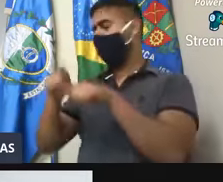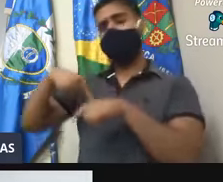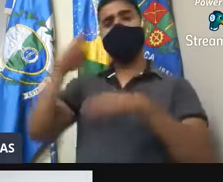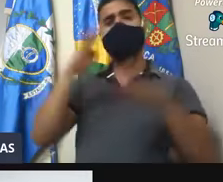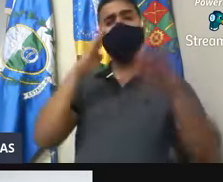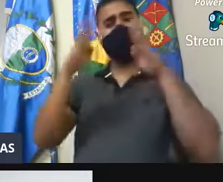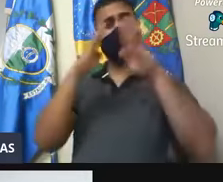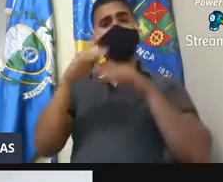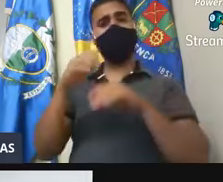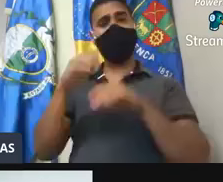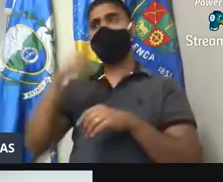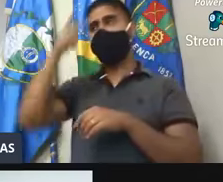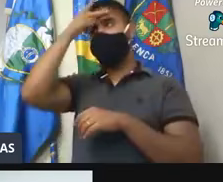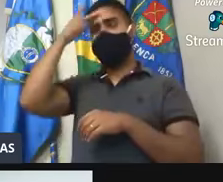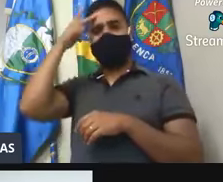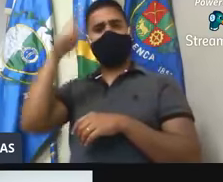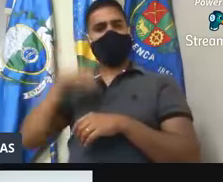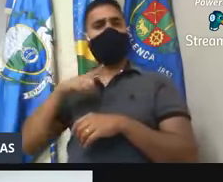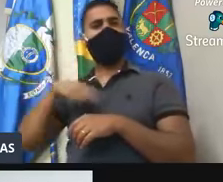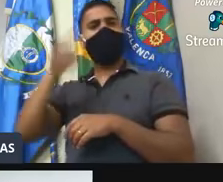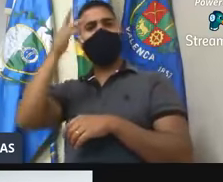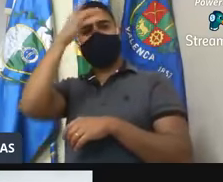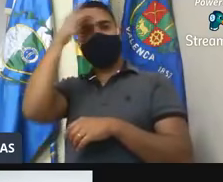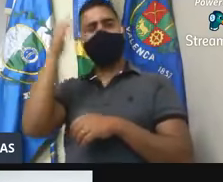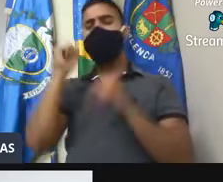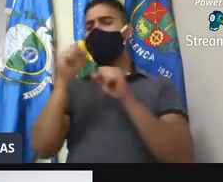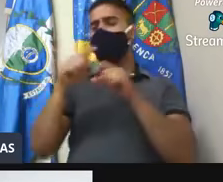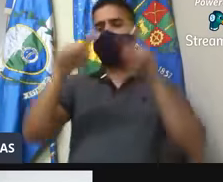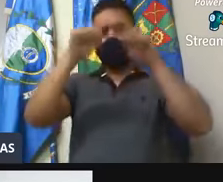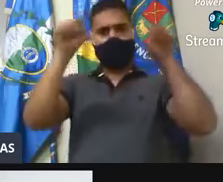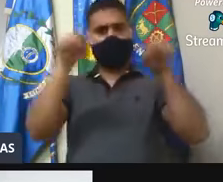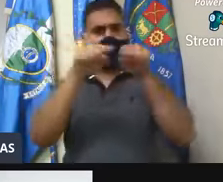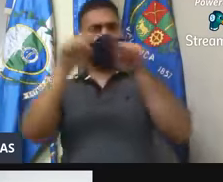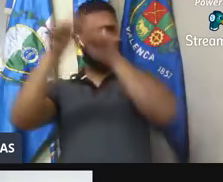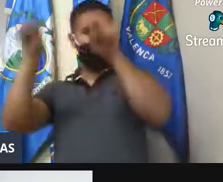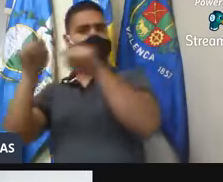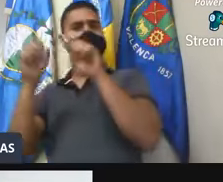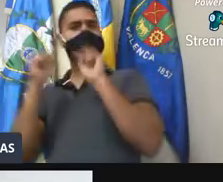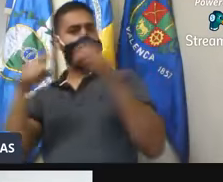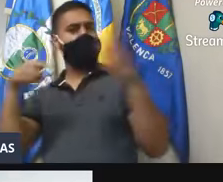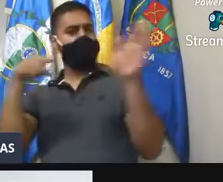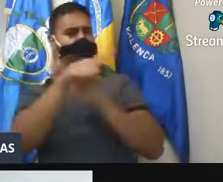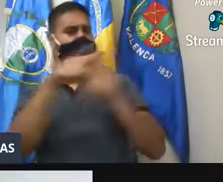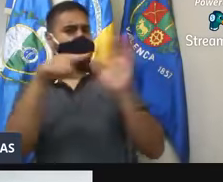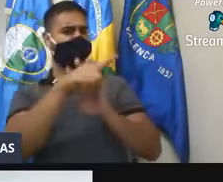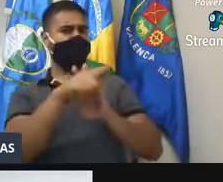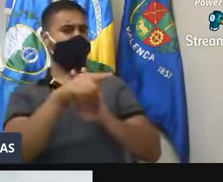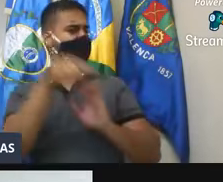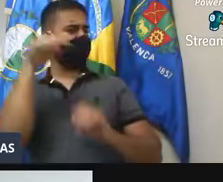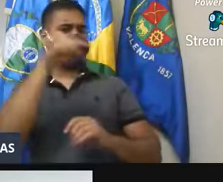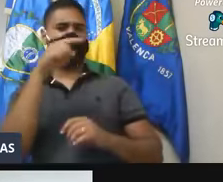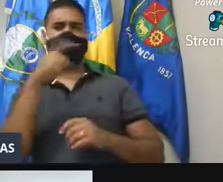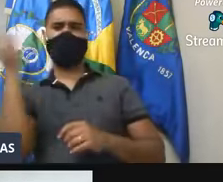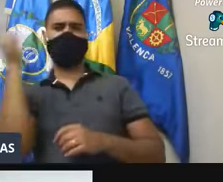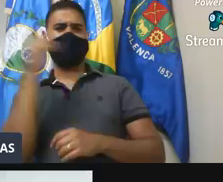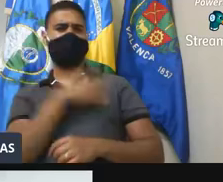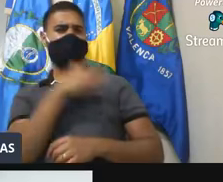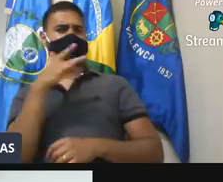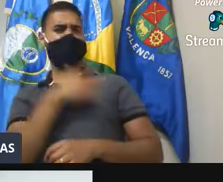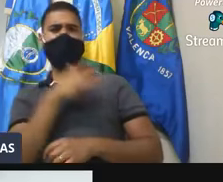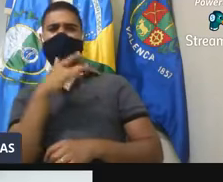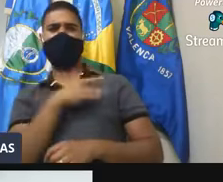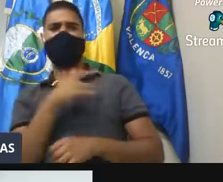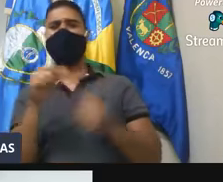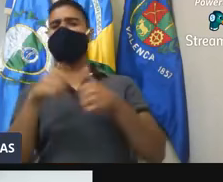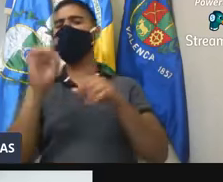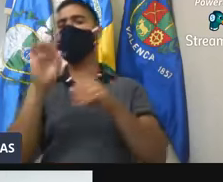um dos vereadores mais seguidos da cidade. Eu divido tela. Pode perguntar o que quiser. Bando de frouxo. Não aparece um. Fica tudo